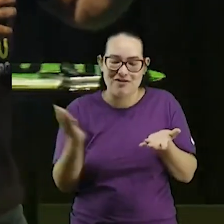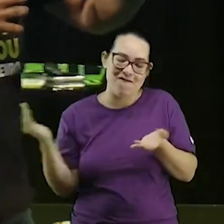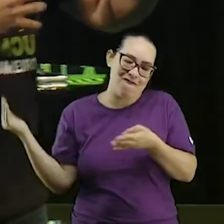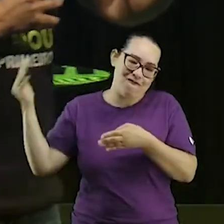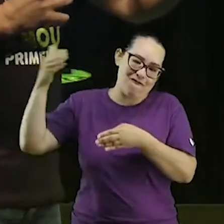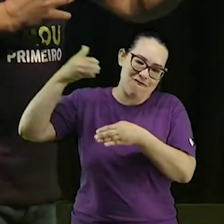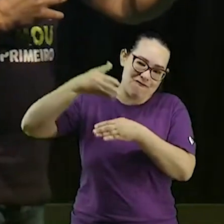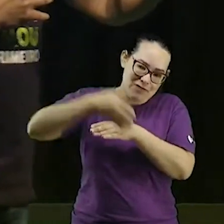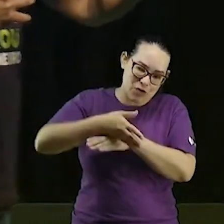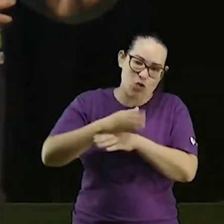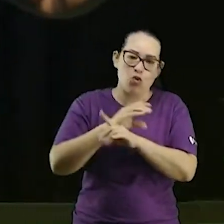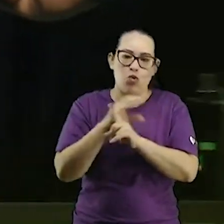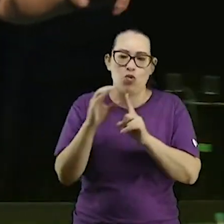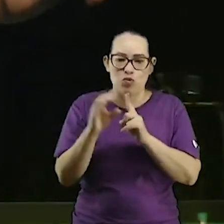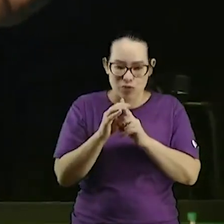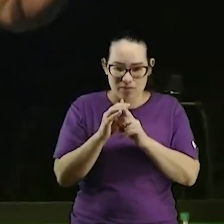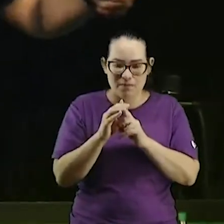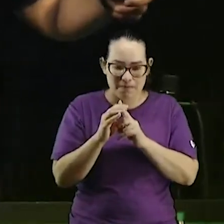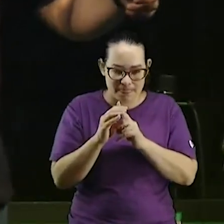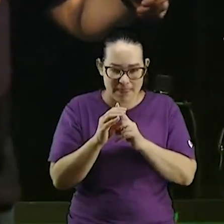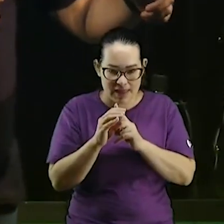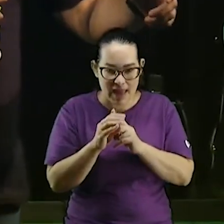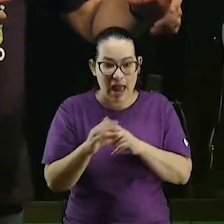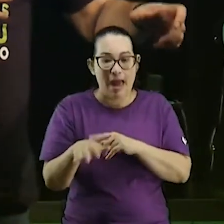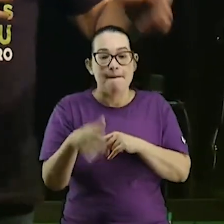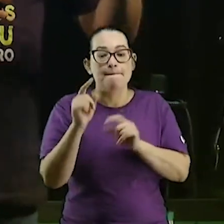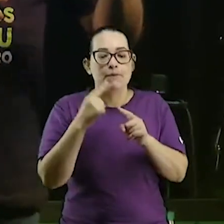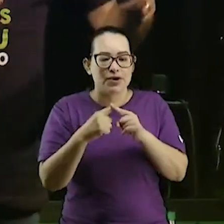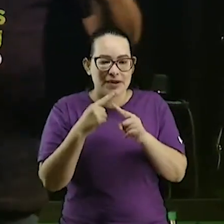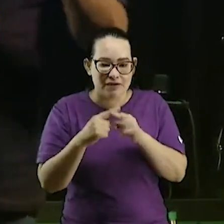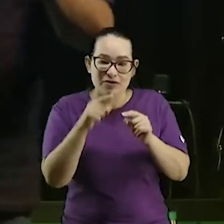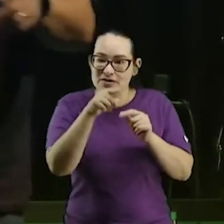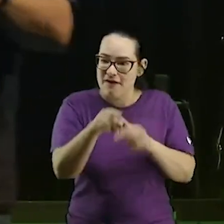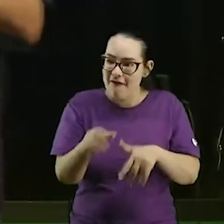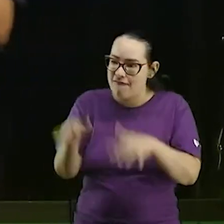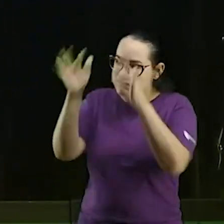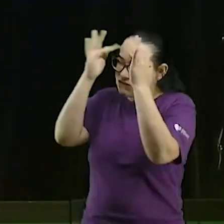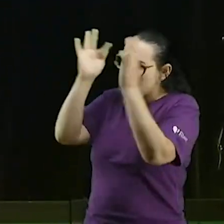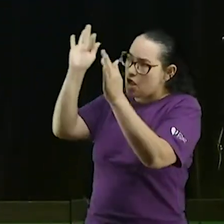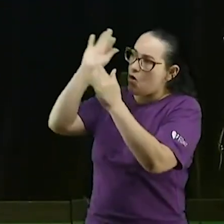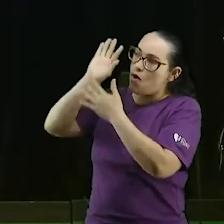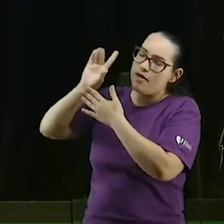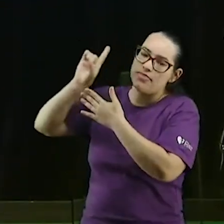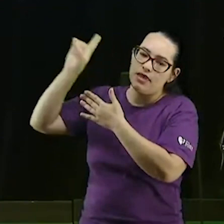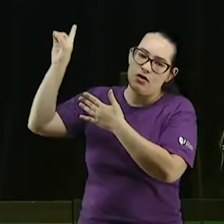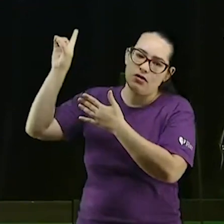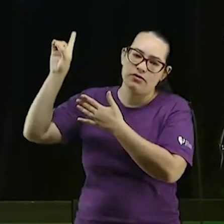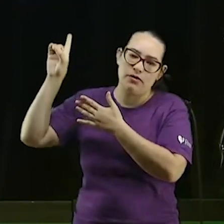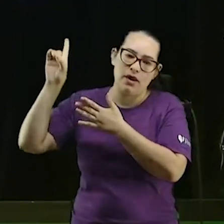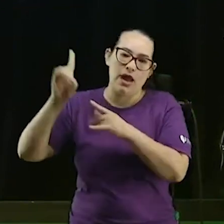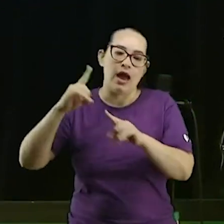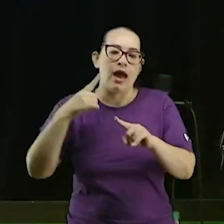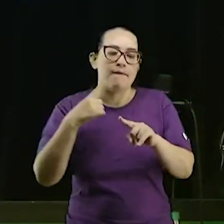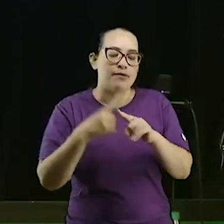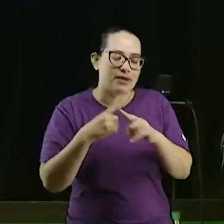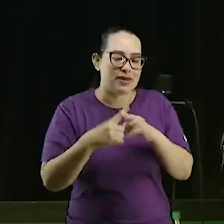infiéis são as pessoas que mais tem dificuldade financeira